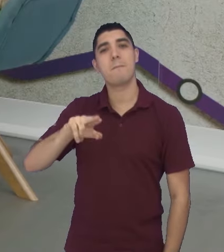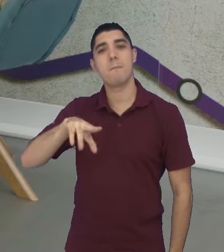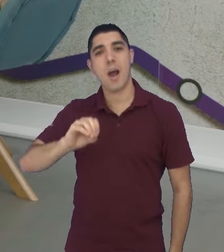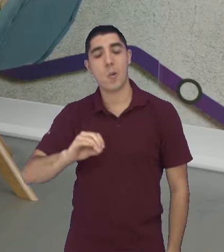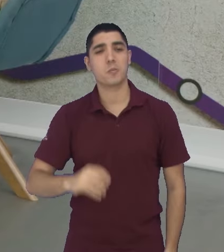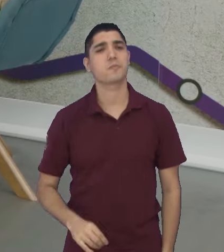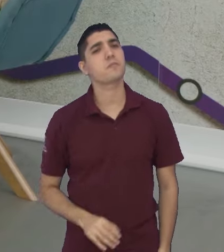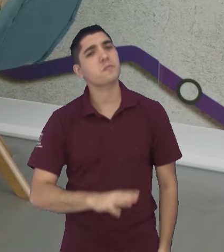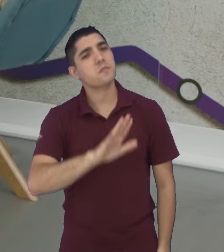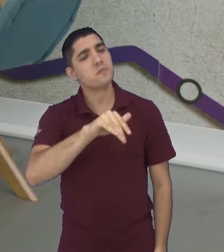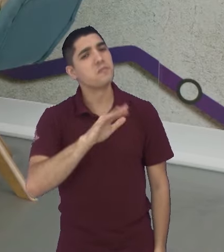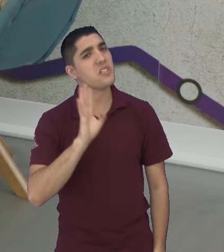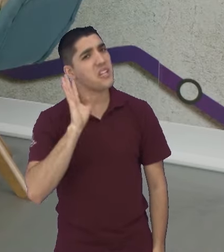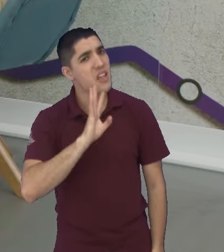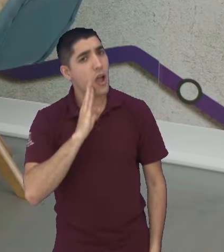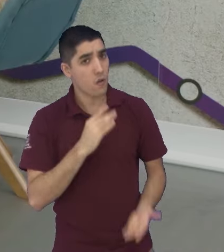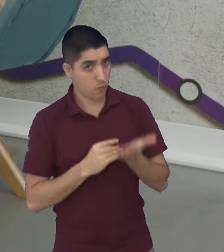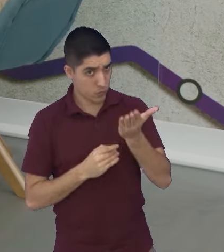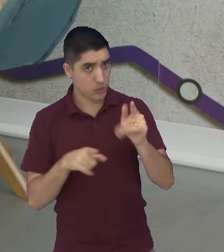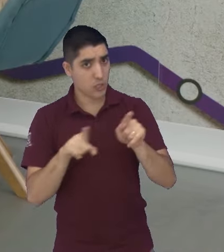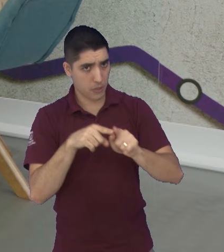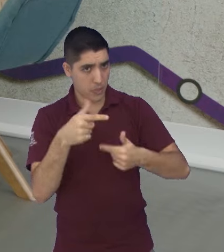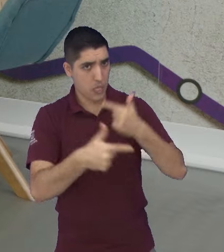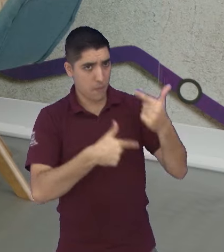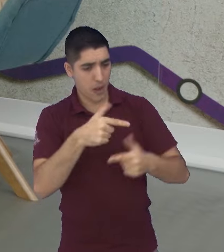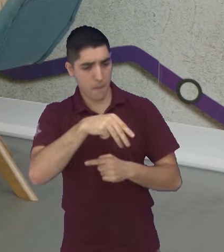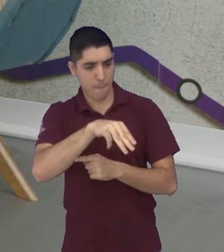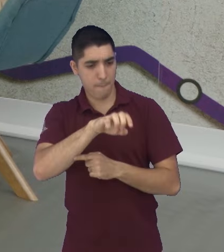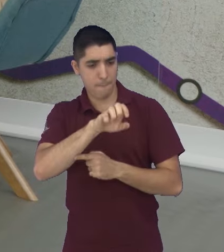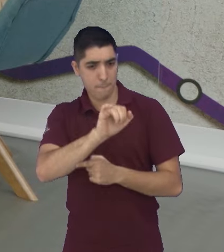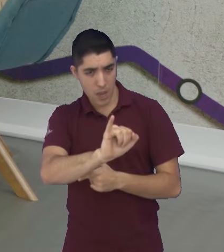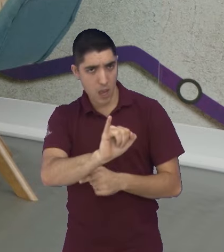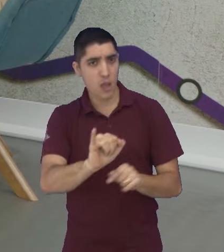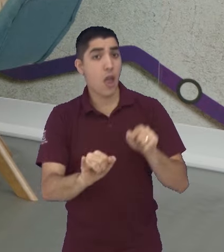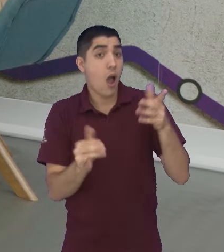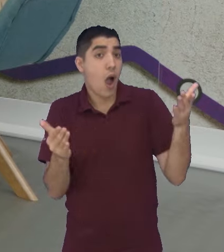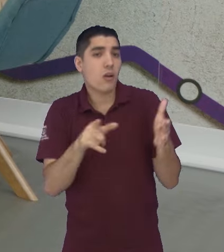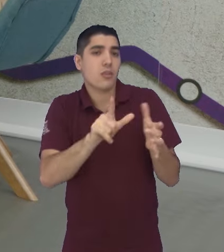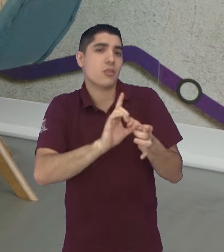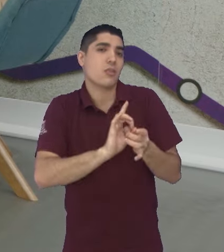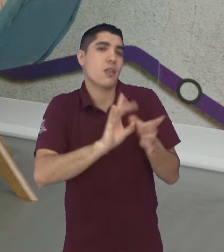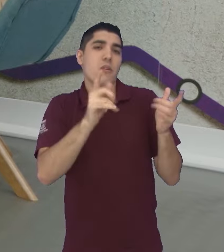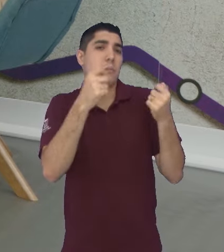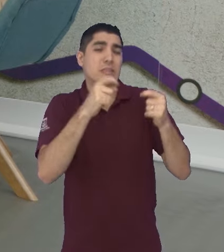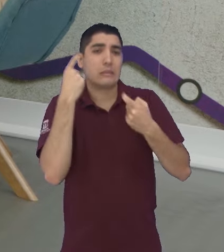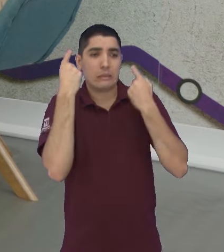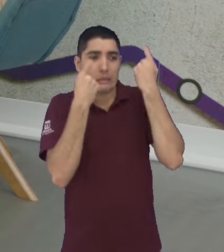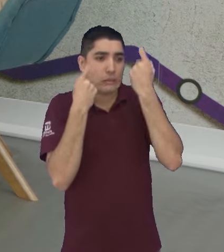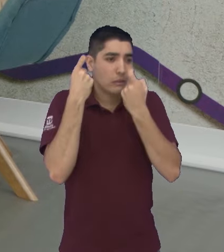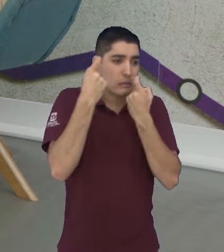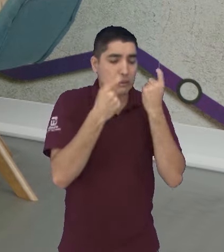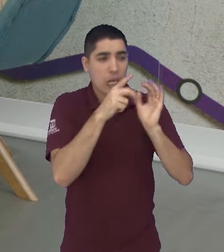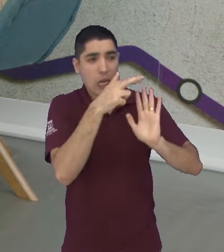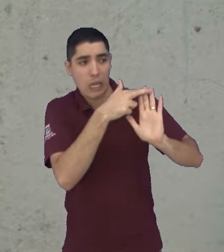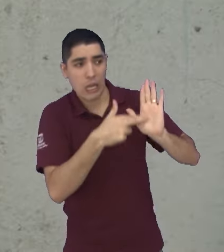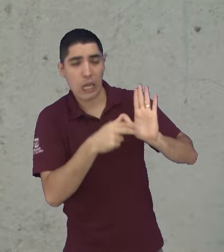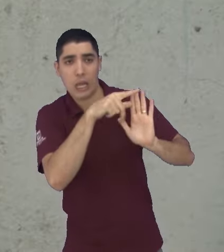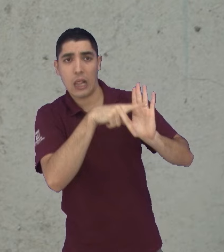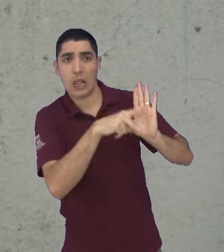isso é bacana, né? Você que é MEI, né? E ter essa liberdade, né? Não ter essa preocupação, né? Dessa questão da vigilância sanitária, né?